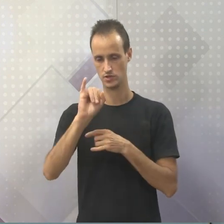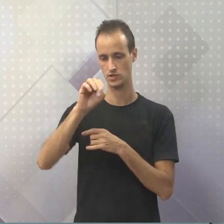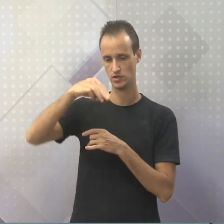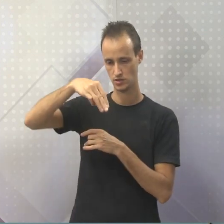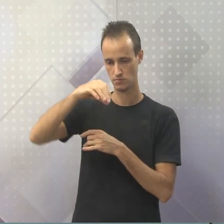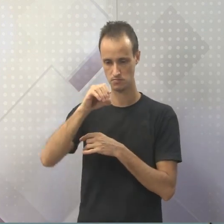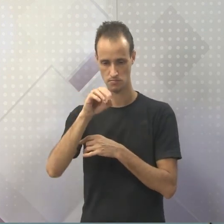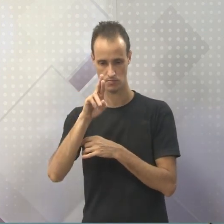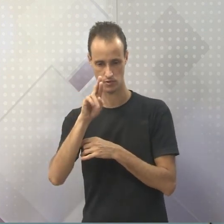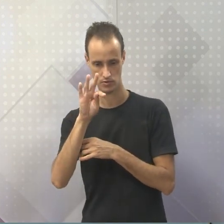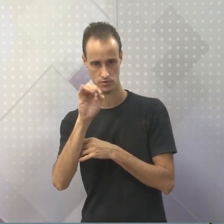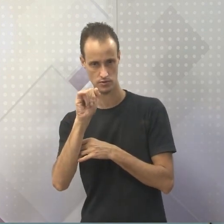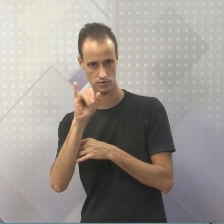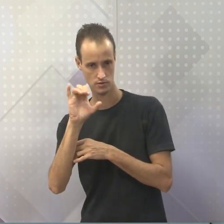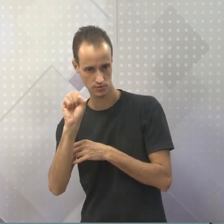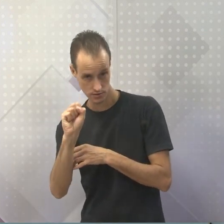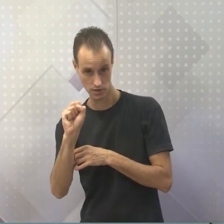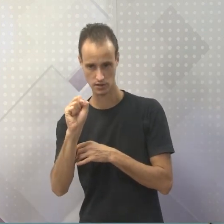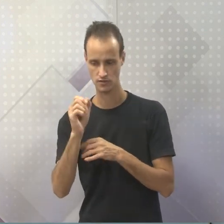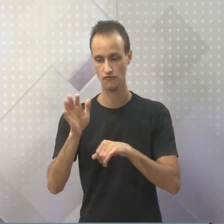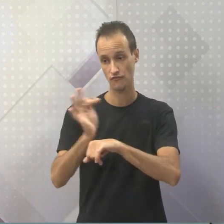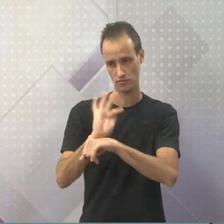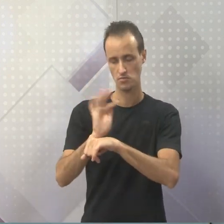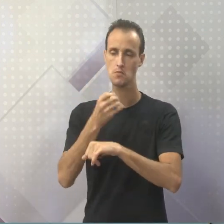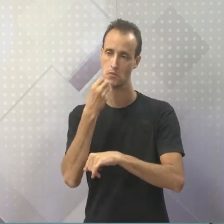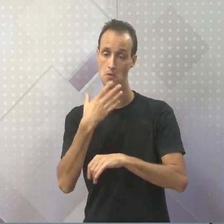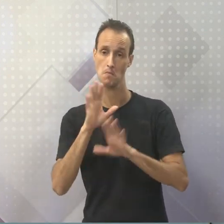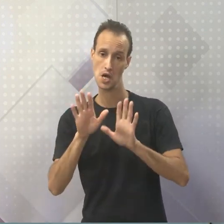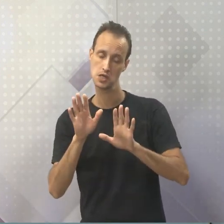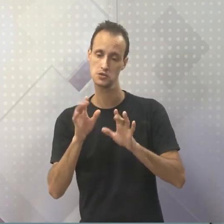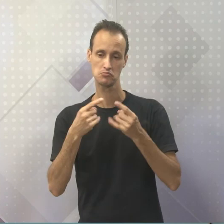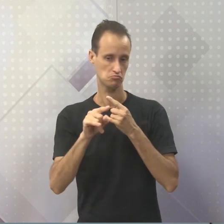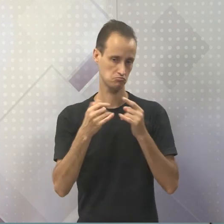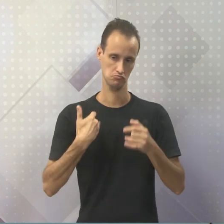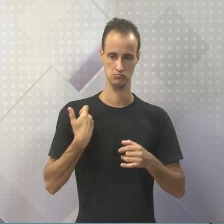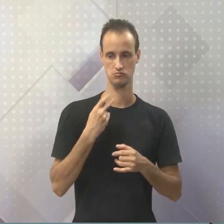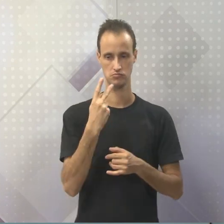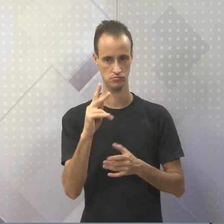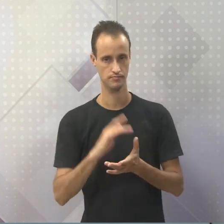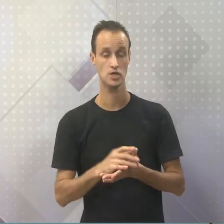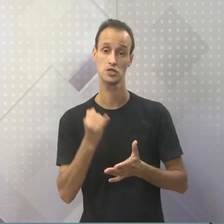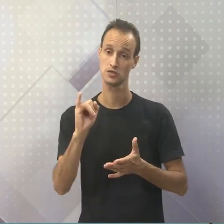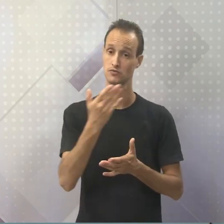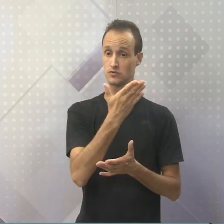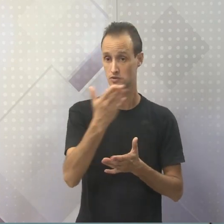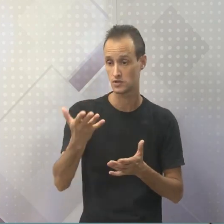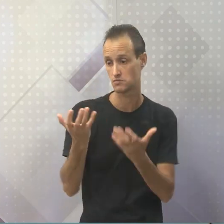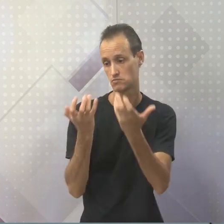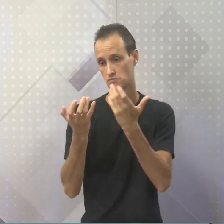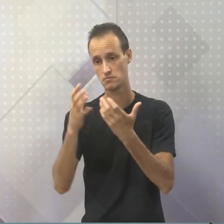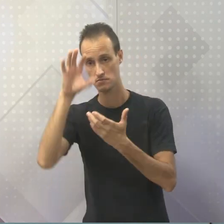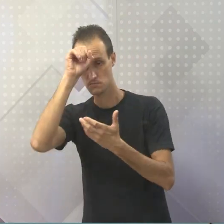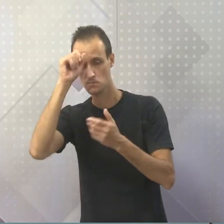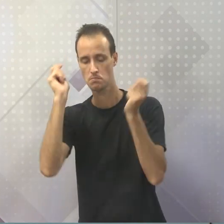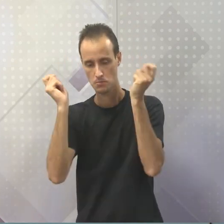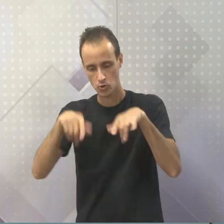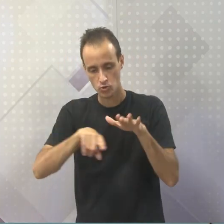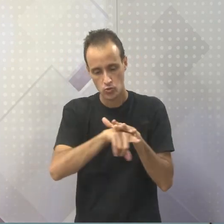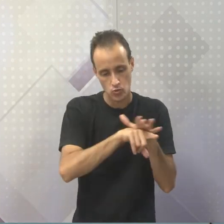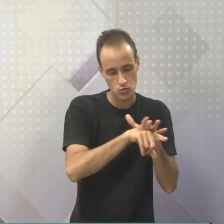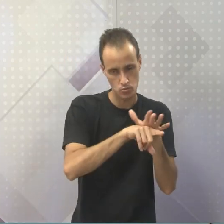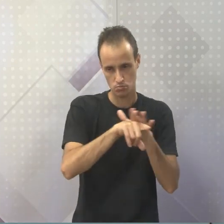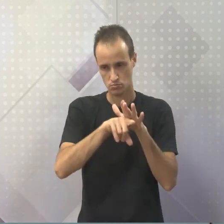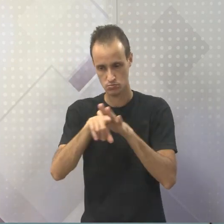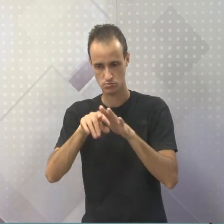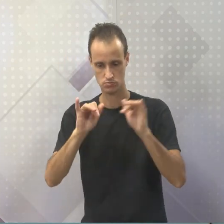Esse filme é genial, meu preferido. Mas você que quer aprender ainda mais sobre esse assunto, pode pesquisar lá na internet, como eu